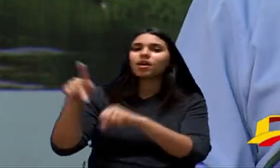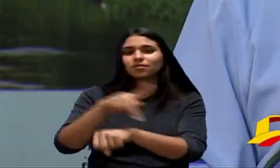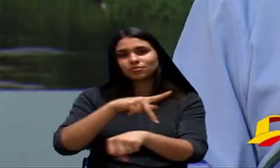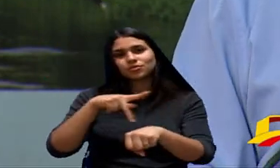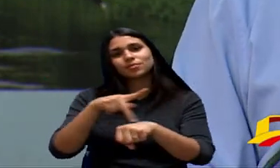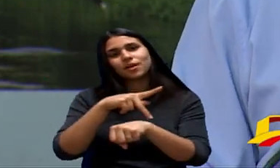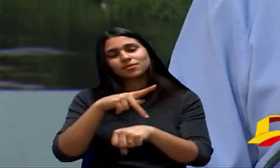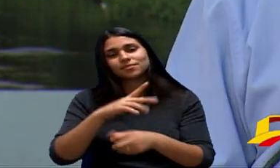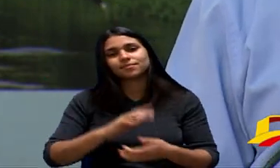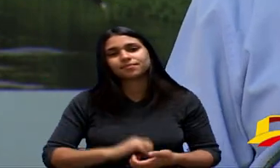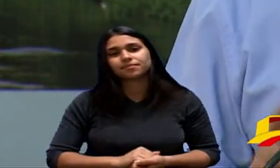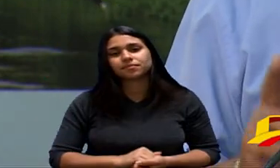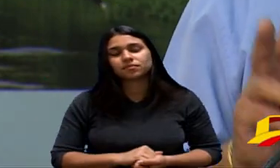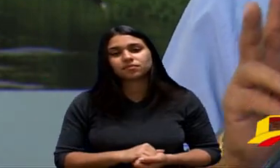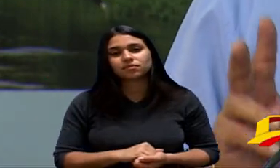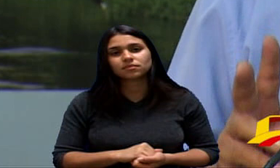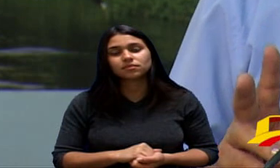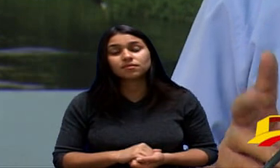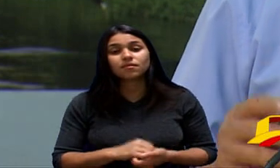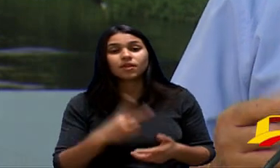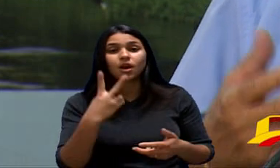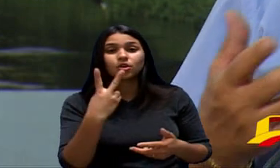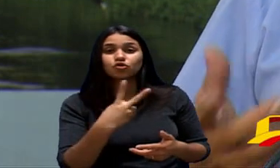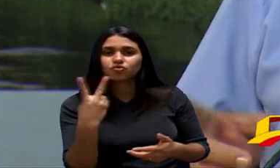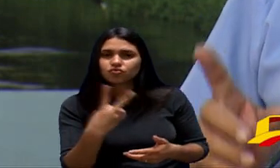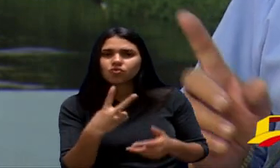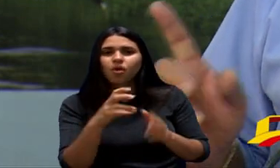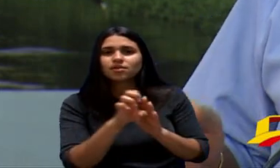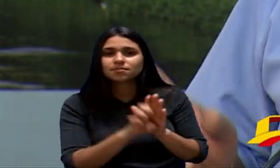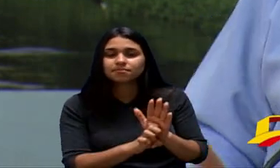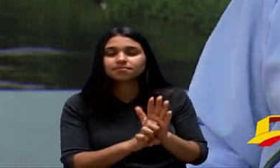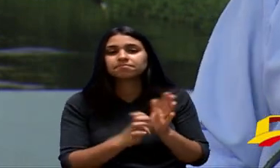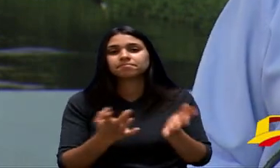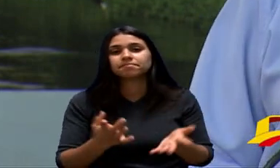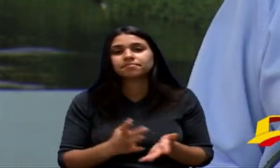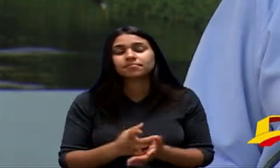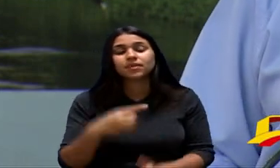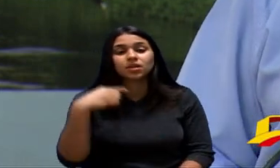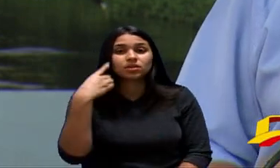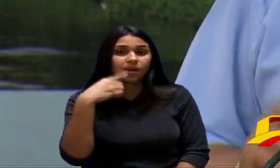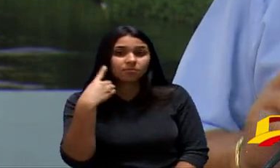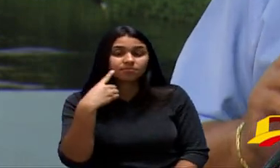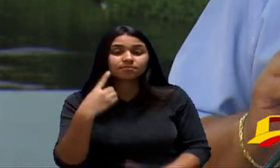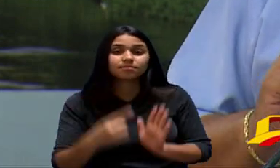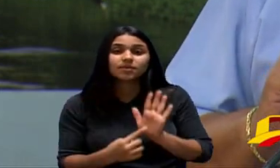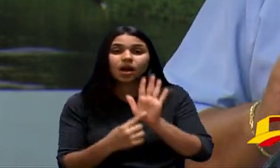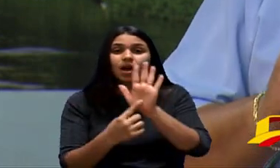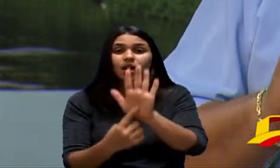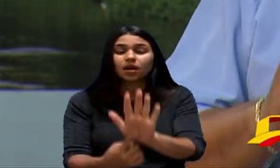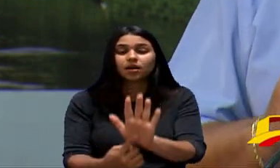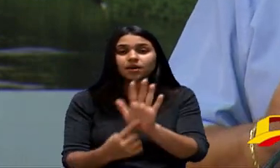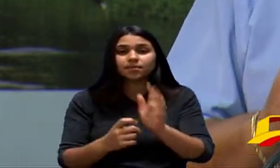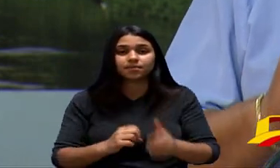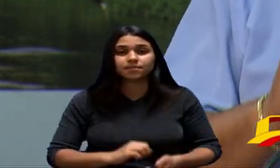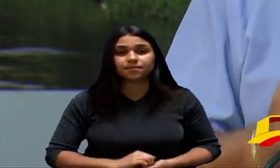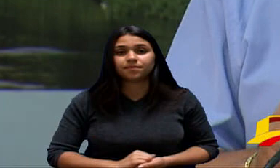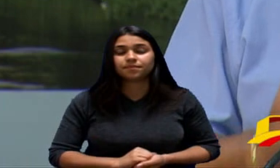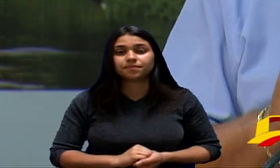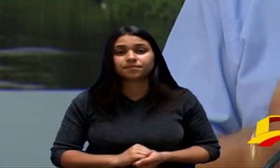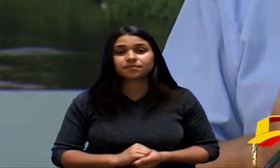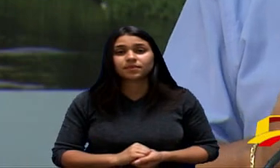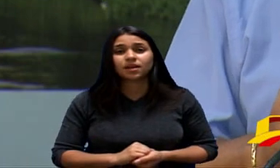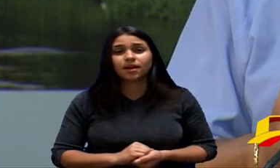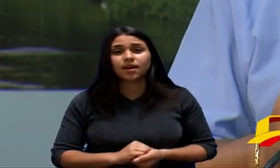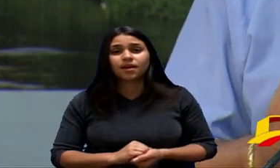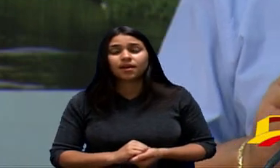Do Deputado Kim Ele Apresentou Duas Emendas Até Falar Para O Deputado Porque A Medida